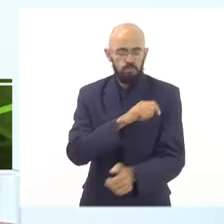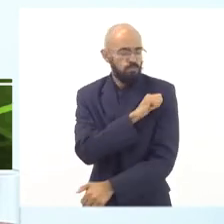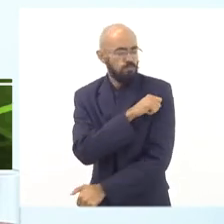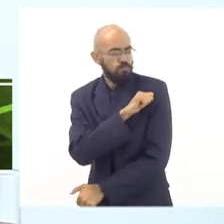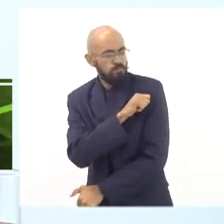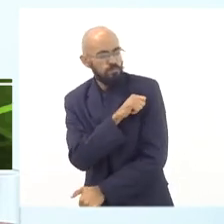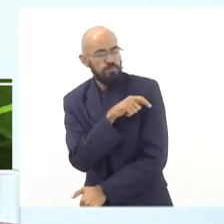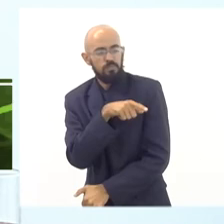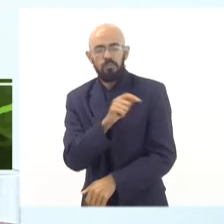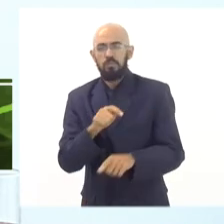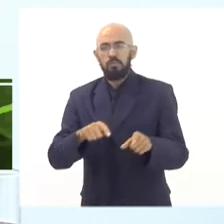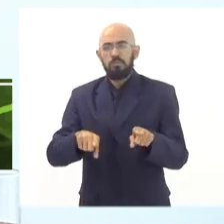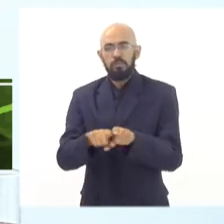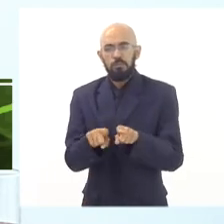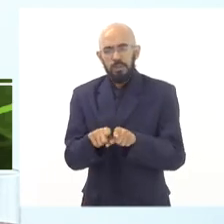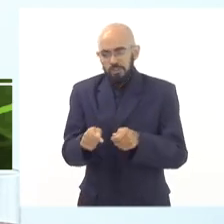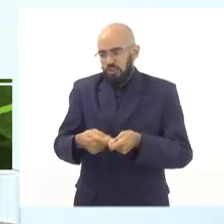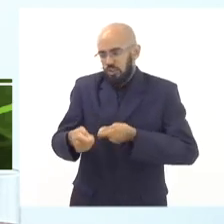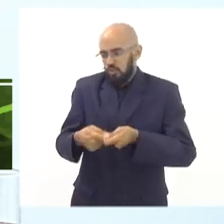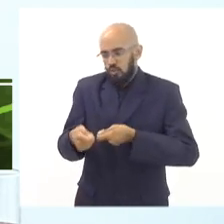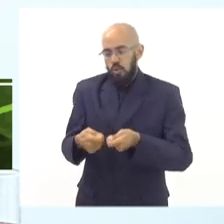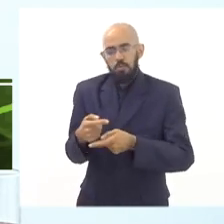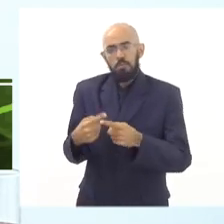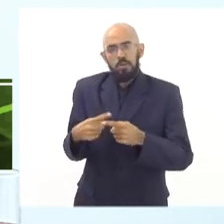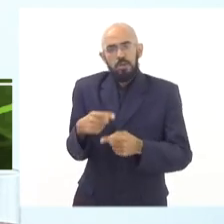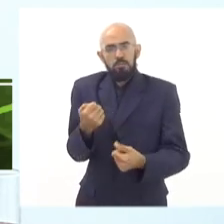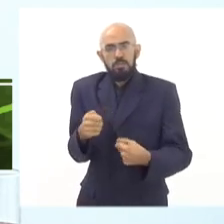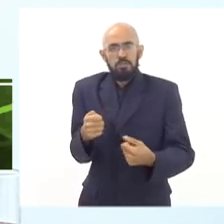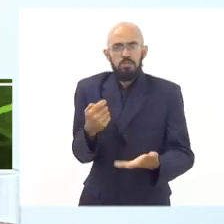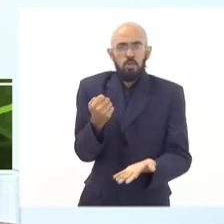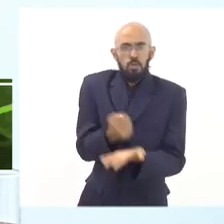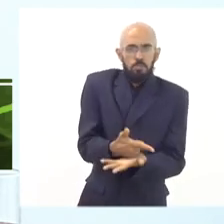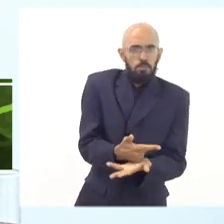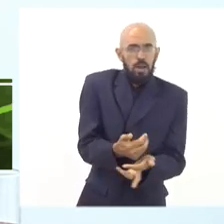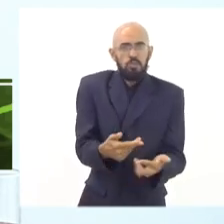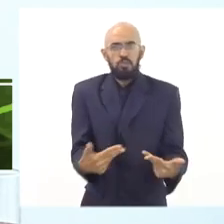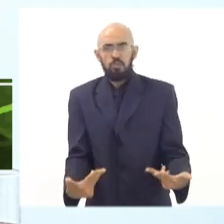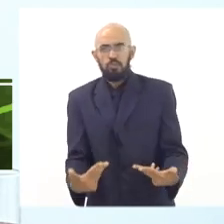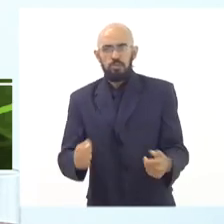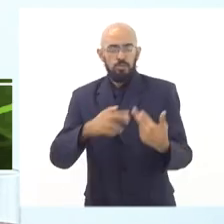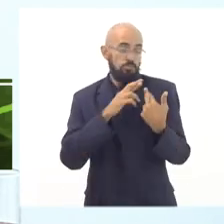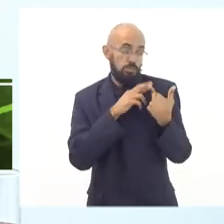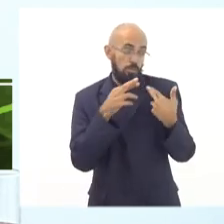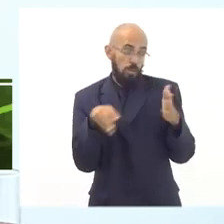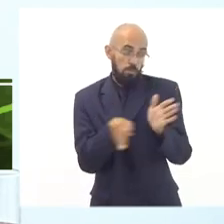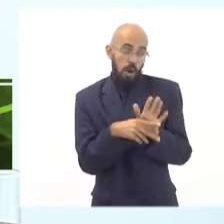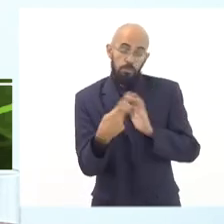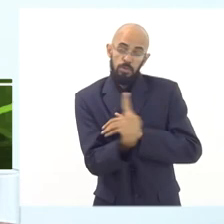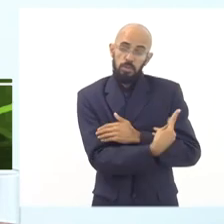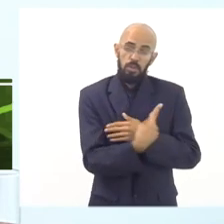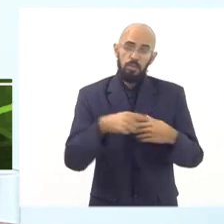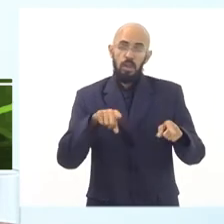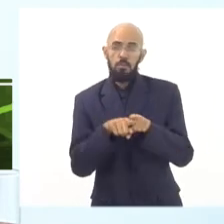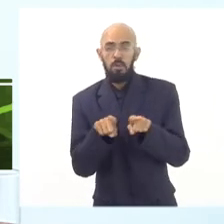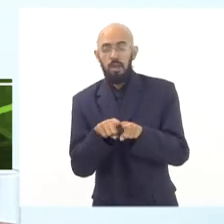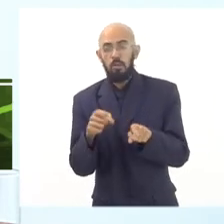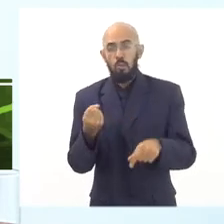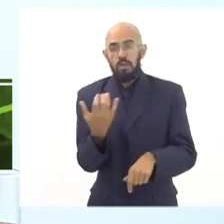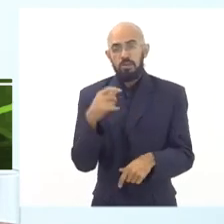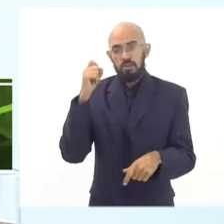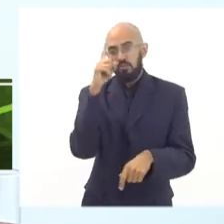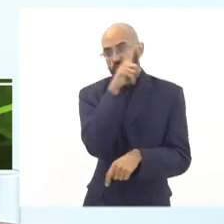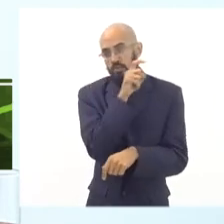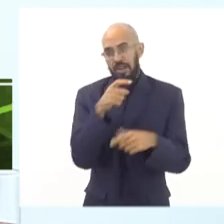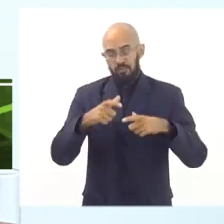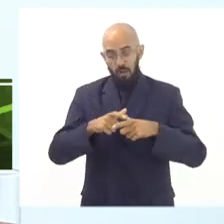gestor, ele tem que comprar esses itens, a responsabilidade é dele. E quando essas dificuldades vão se